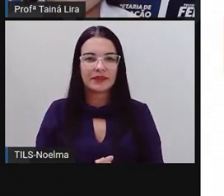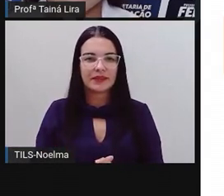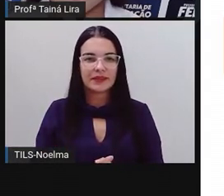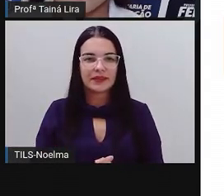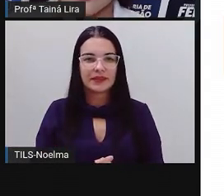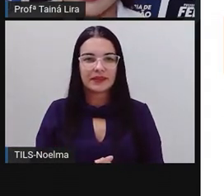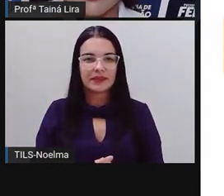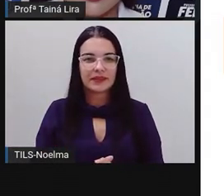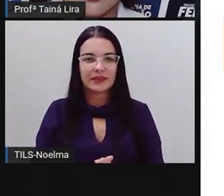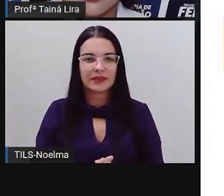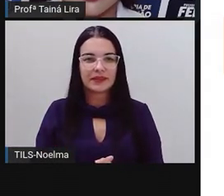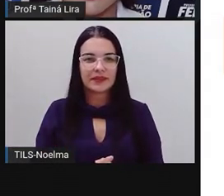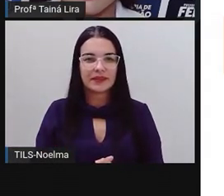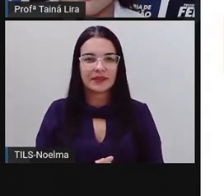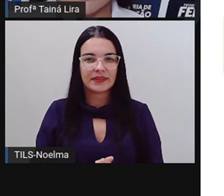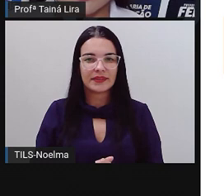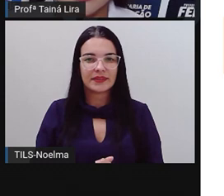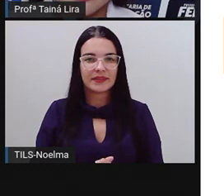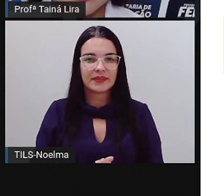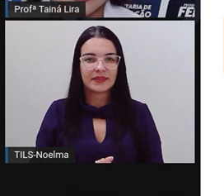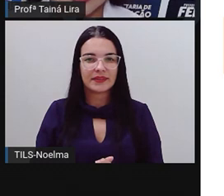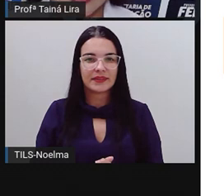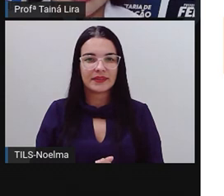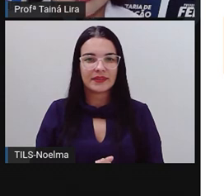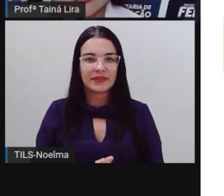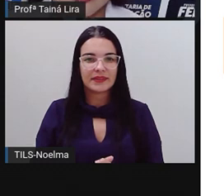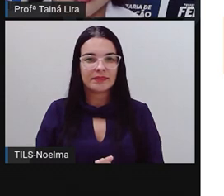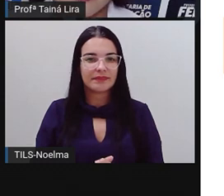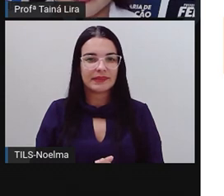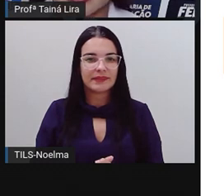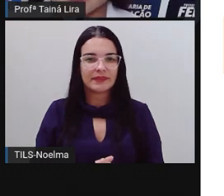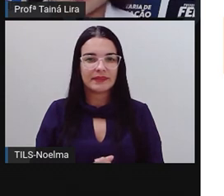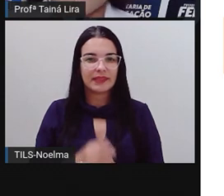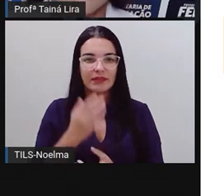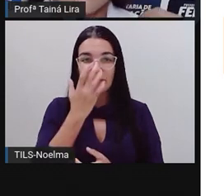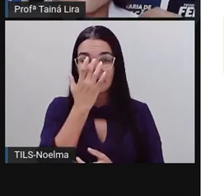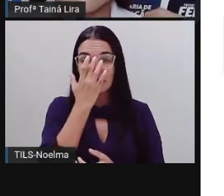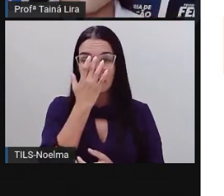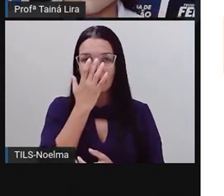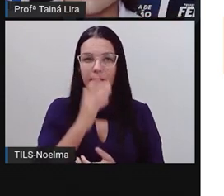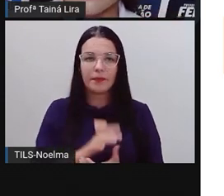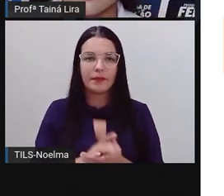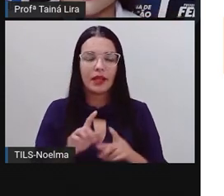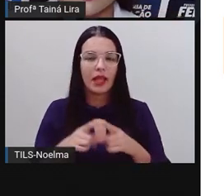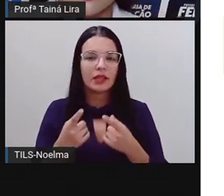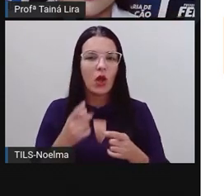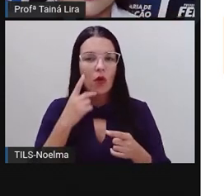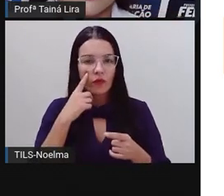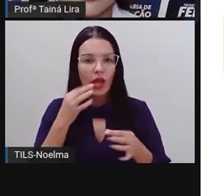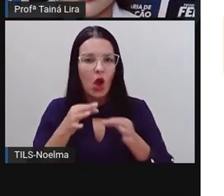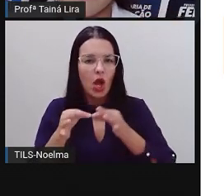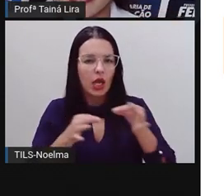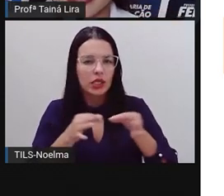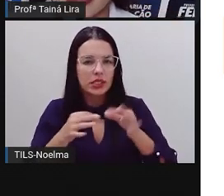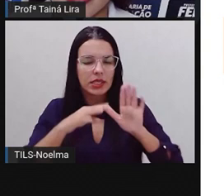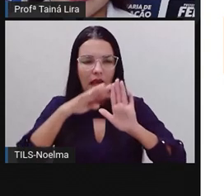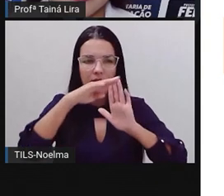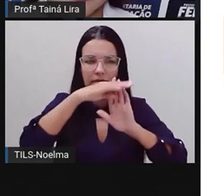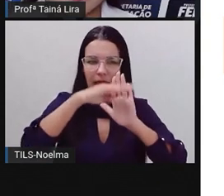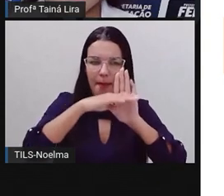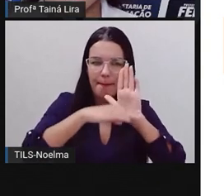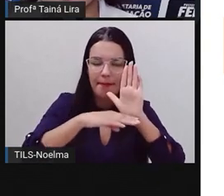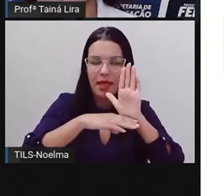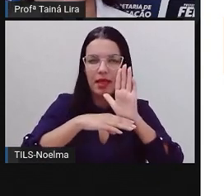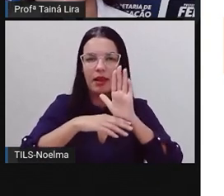Eu quero mostrar pra vocês aqui também uma outra maneira da gente organizar essa tabela. Então, se eu quisesse ali organizar essa tabela